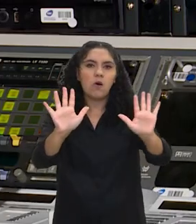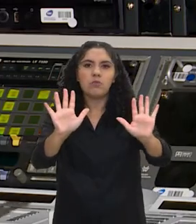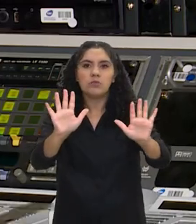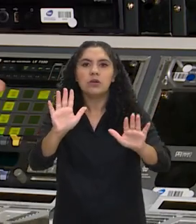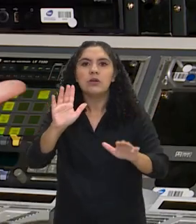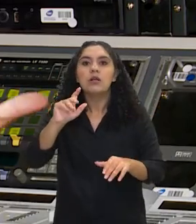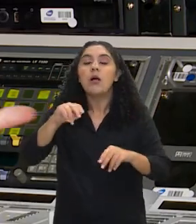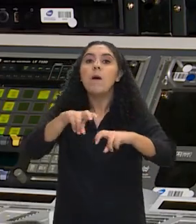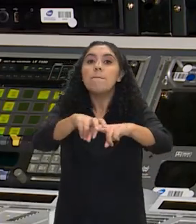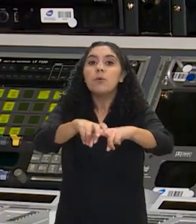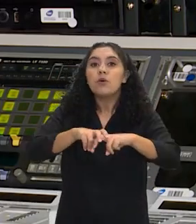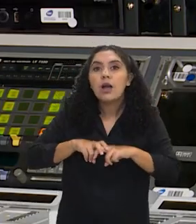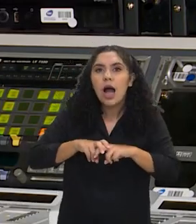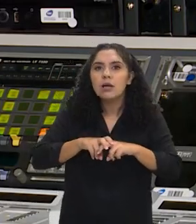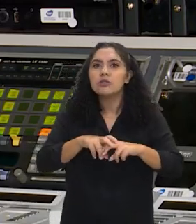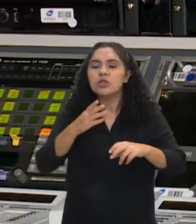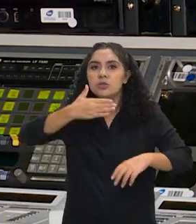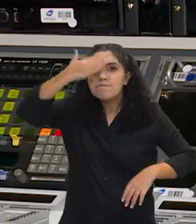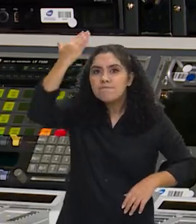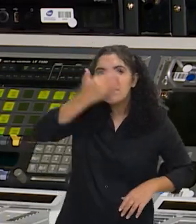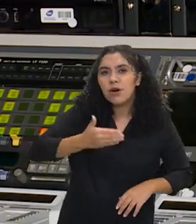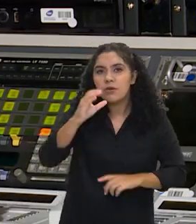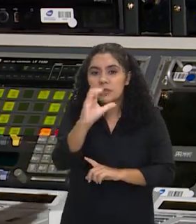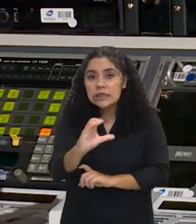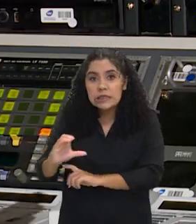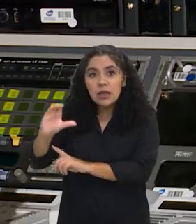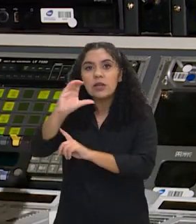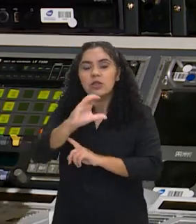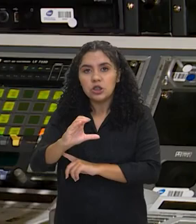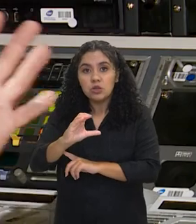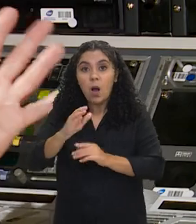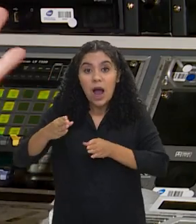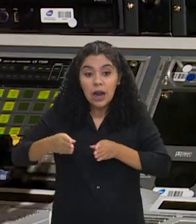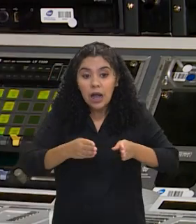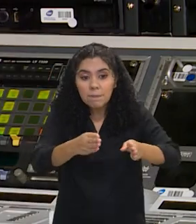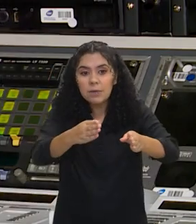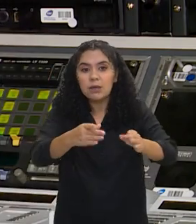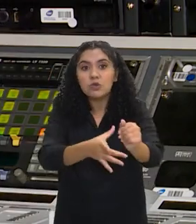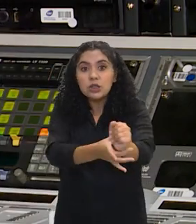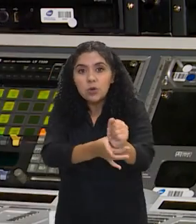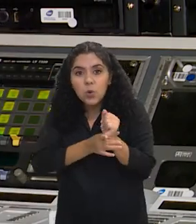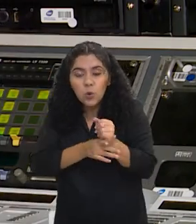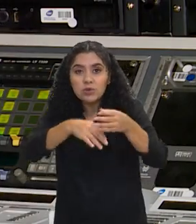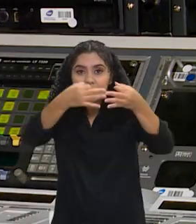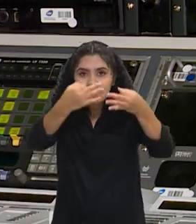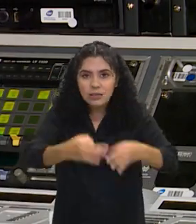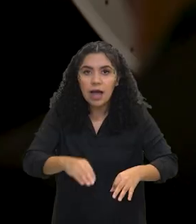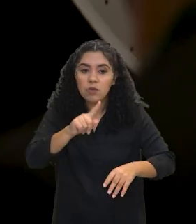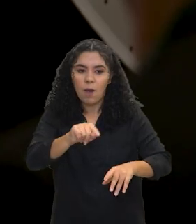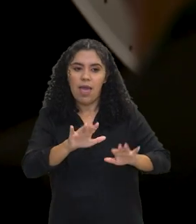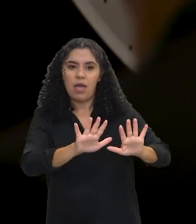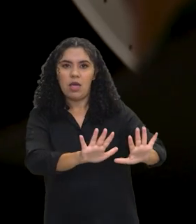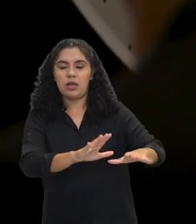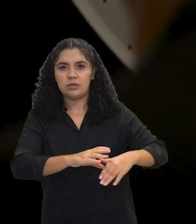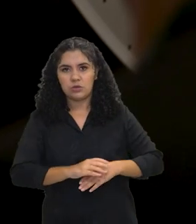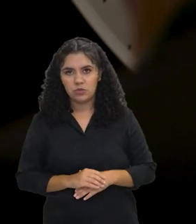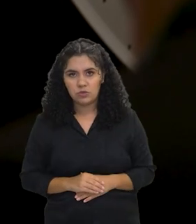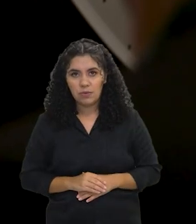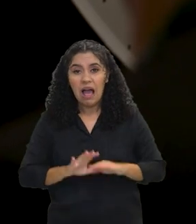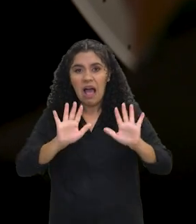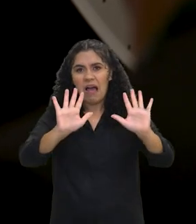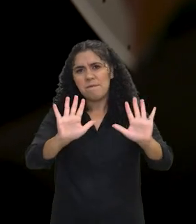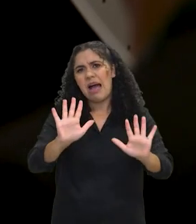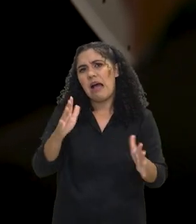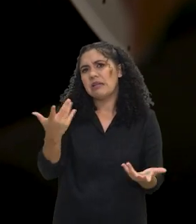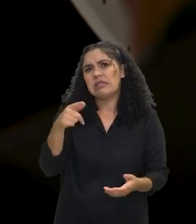Olha, baseado em evidências científicas, esse caminho parece o mais seguro se você quer preservar a saúde mental dos seus filhos. Você está